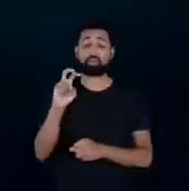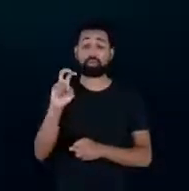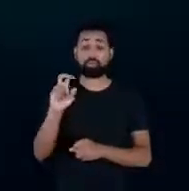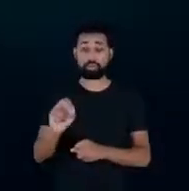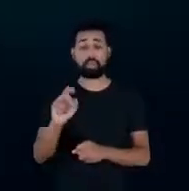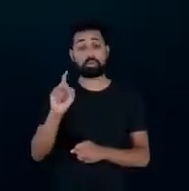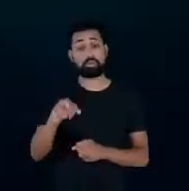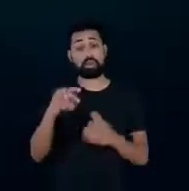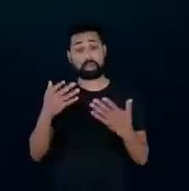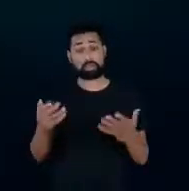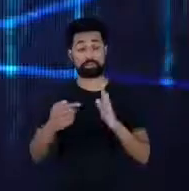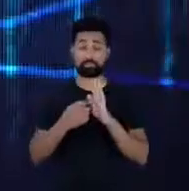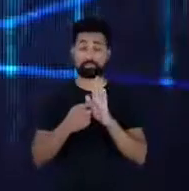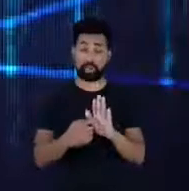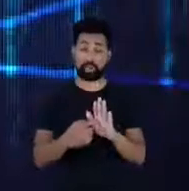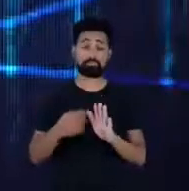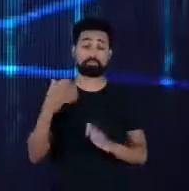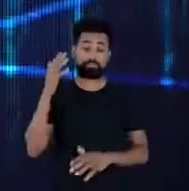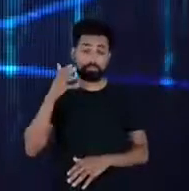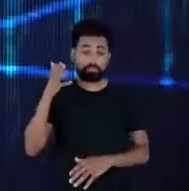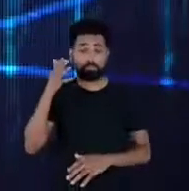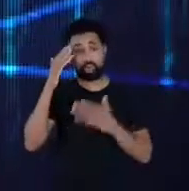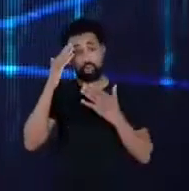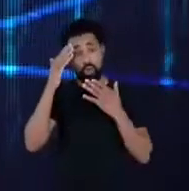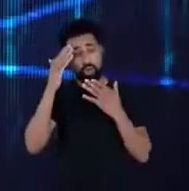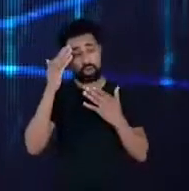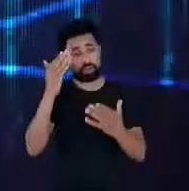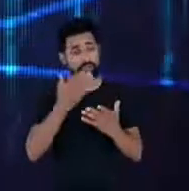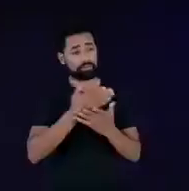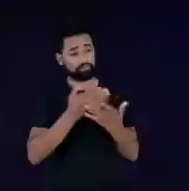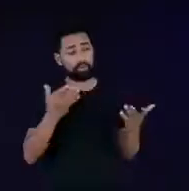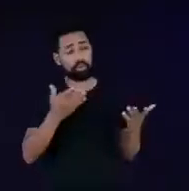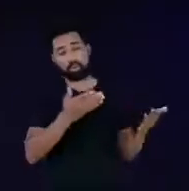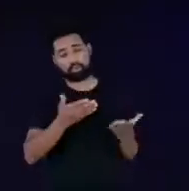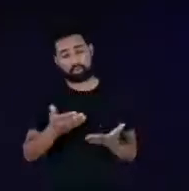considerações mais uma vez agradeço aí ao convite